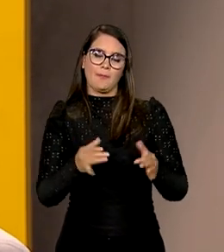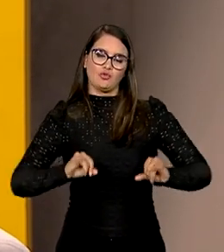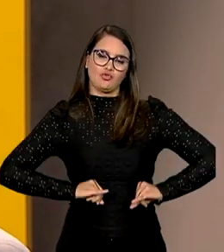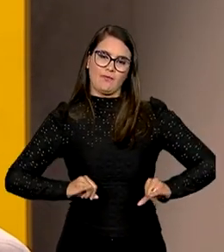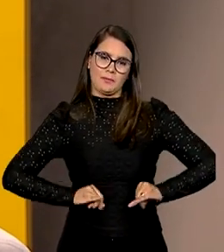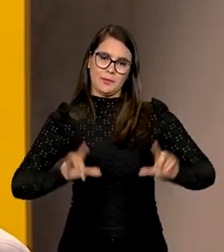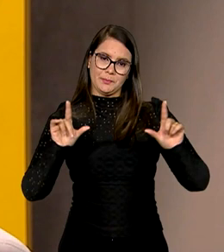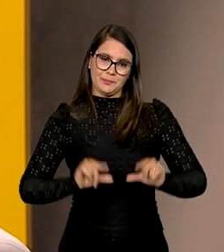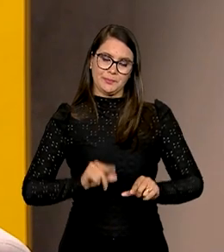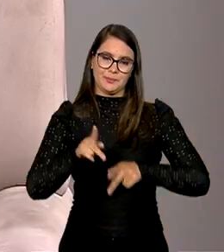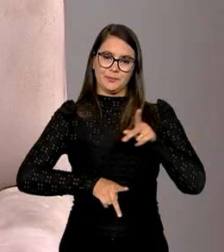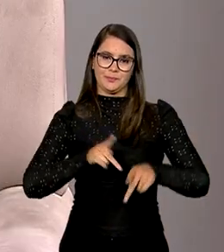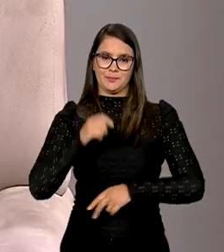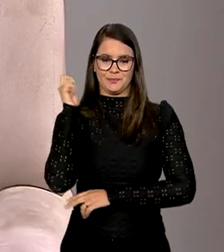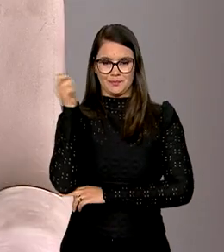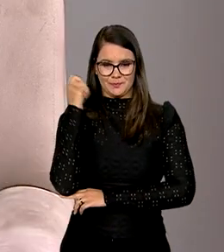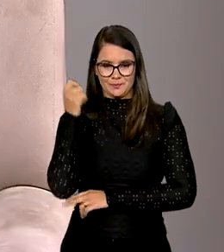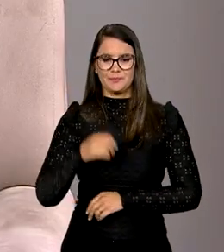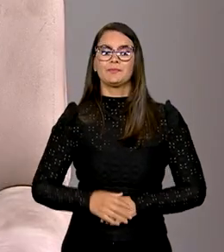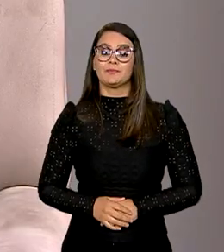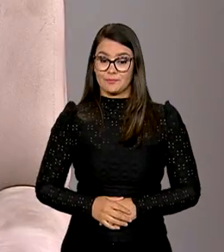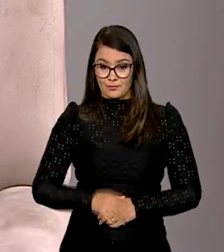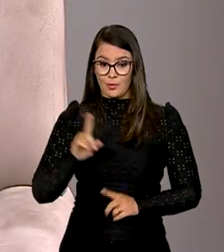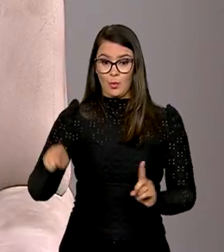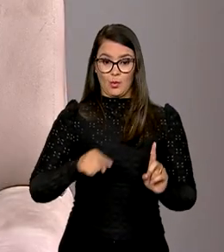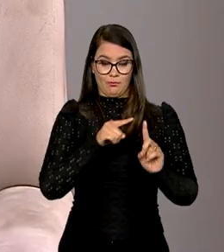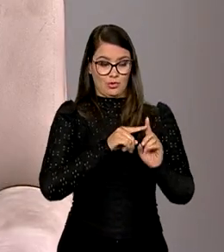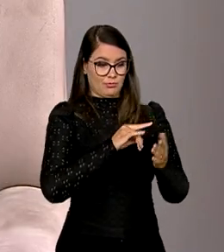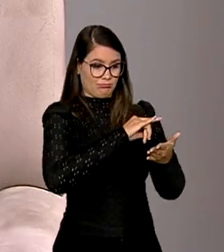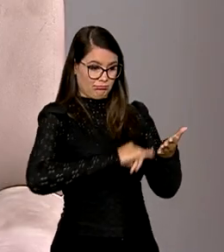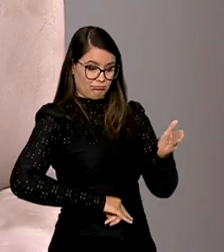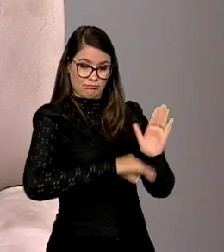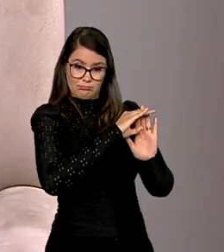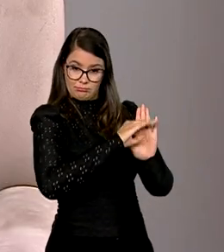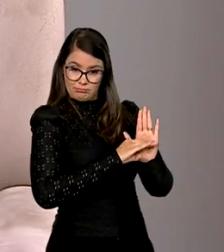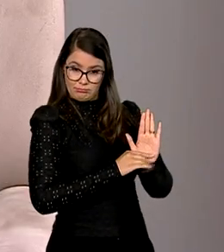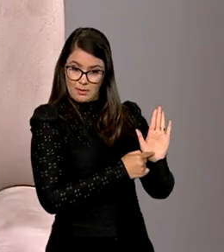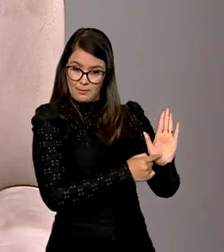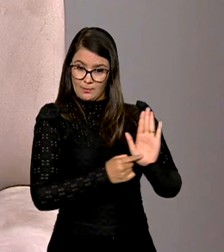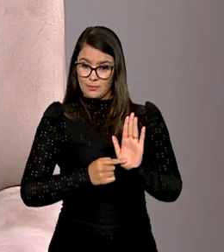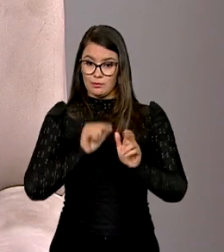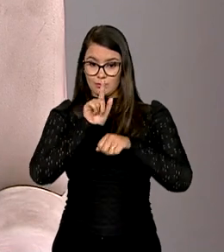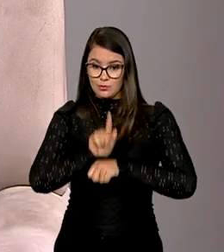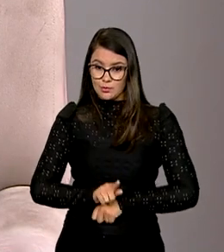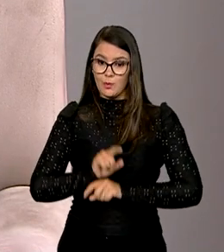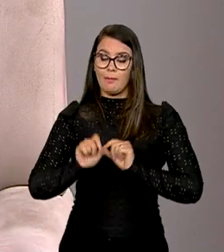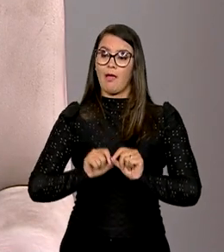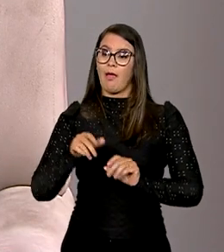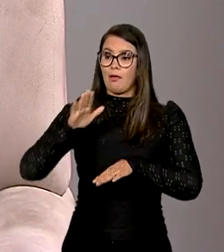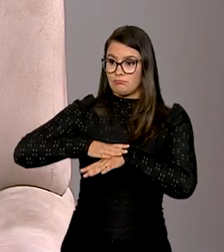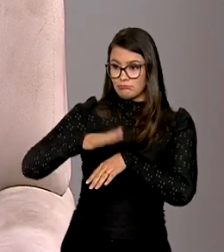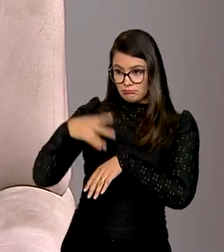população do Rio Grande do Sul. Muito bem. Então, a ideia desse cardápio apresentado aos gestores municipais é para que eles se